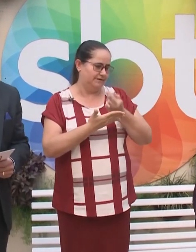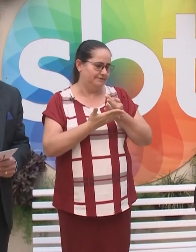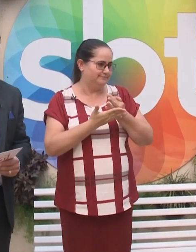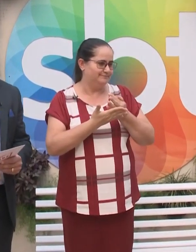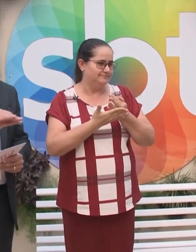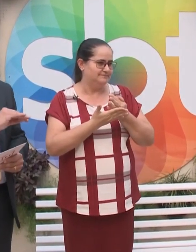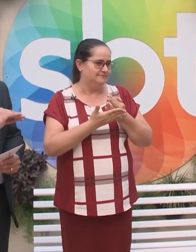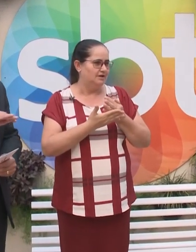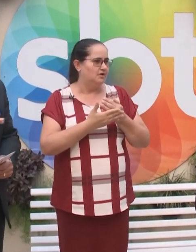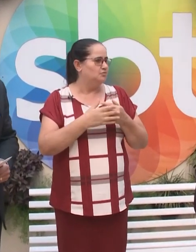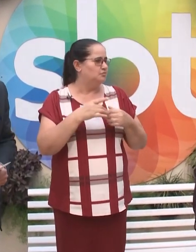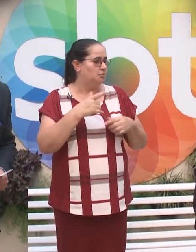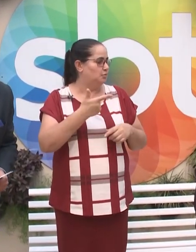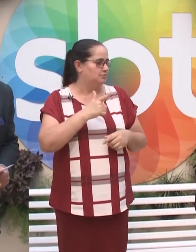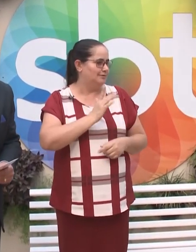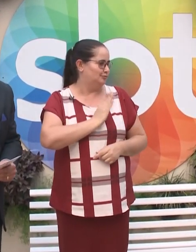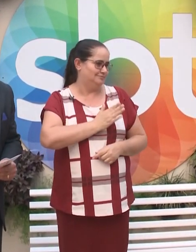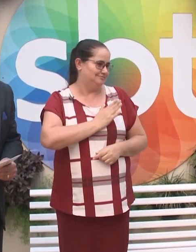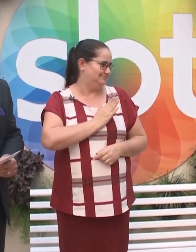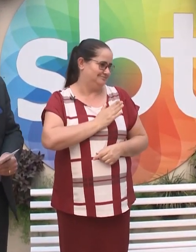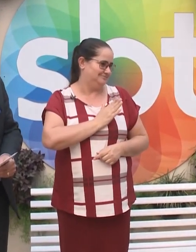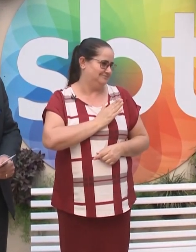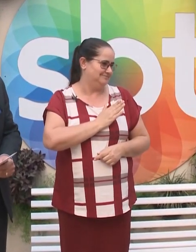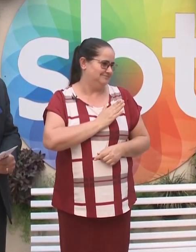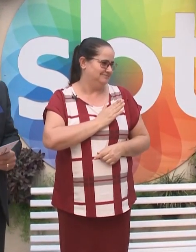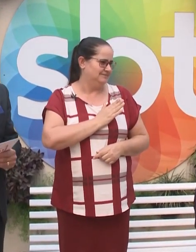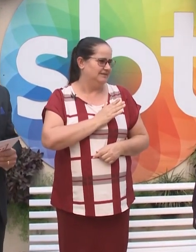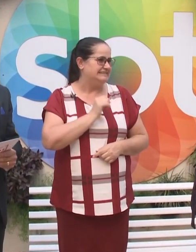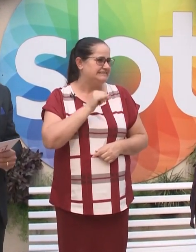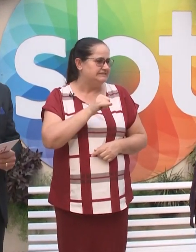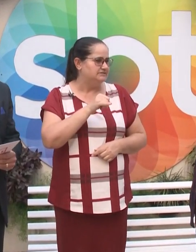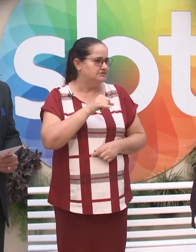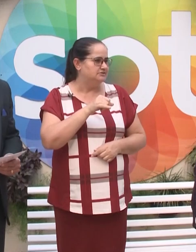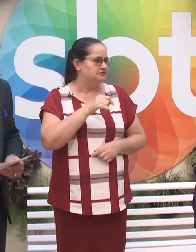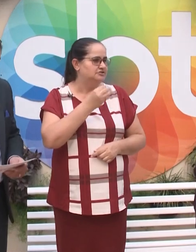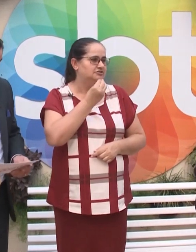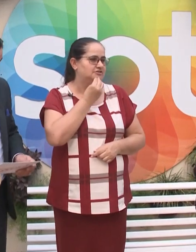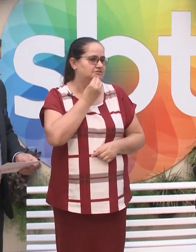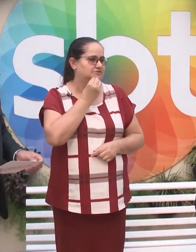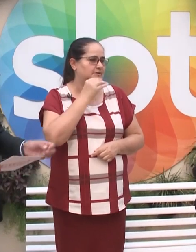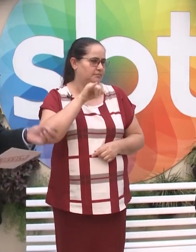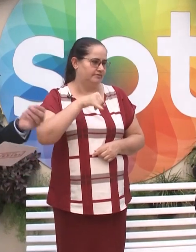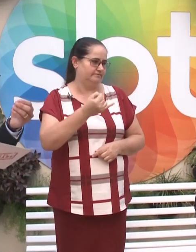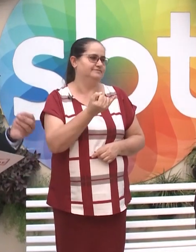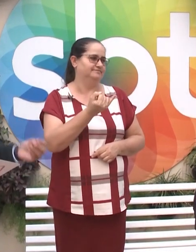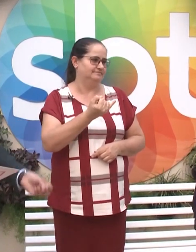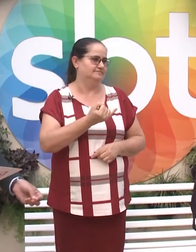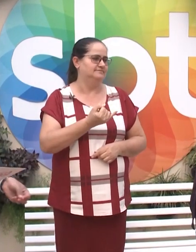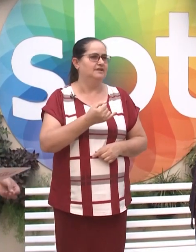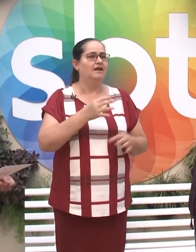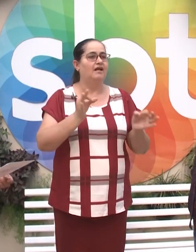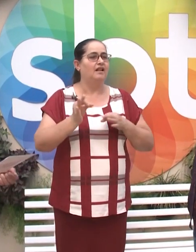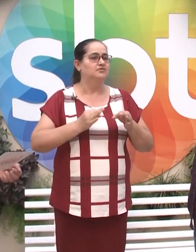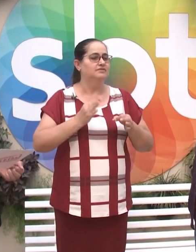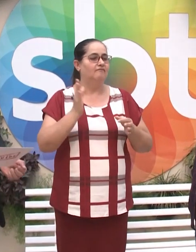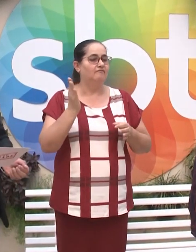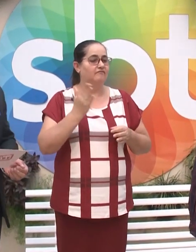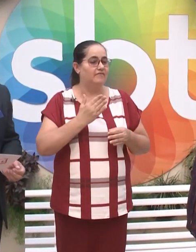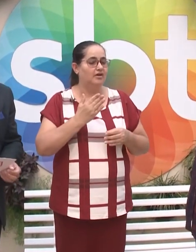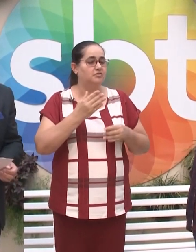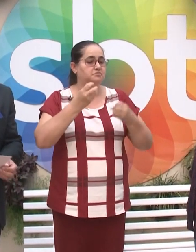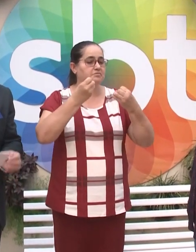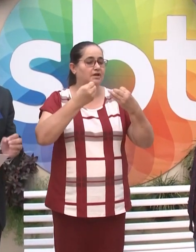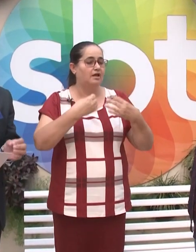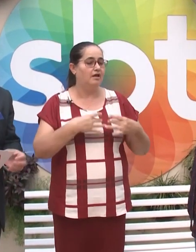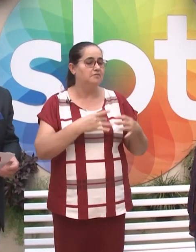olham cara, não têm coração e ao contrário, dão uma chance, tiram uma vantagem. A Cláudia veio aqui gentilmente nos